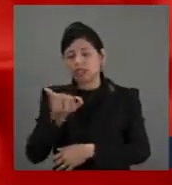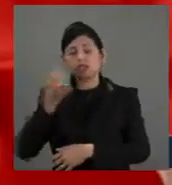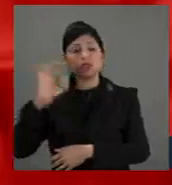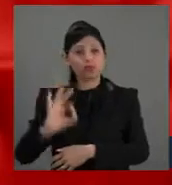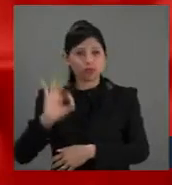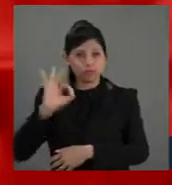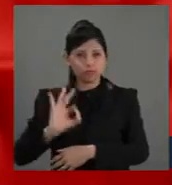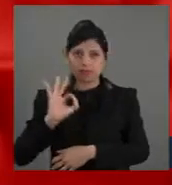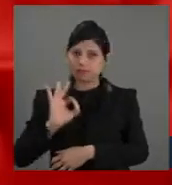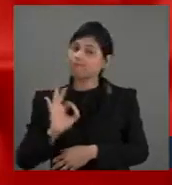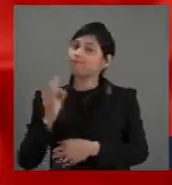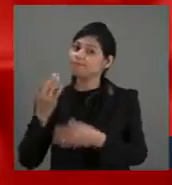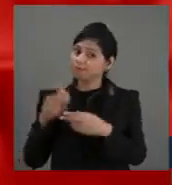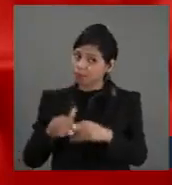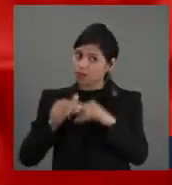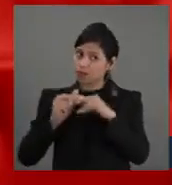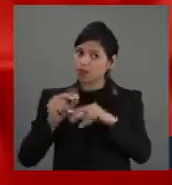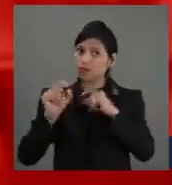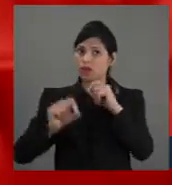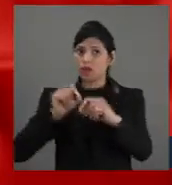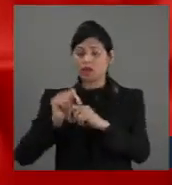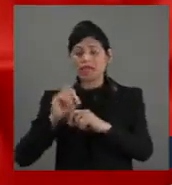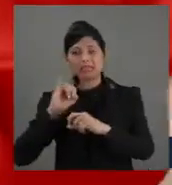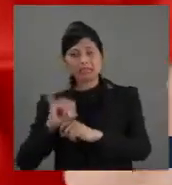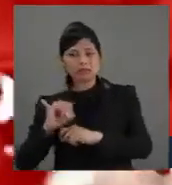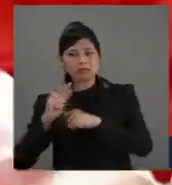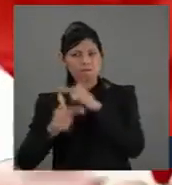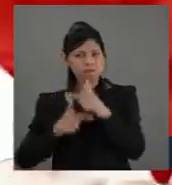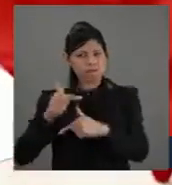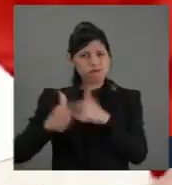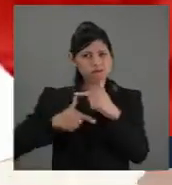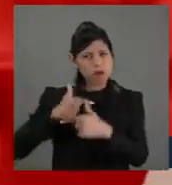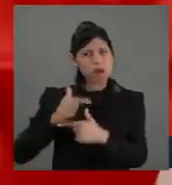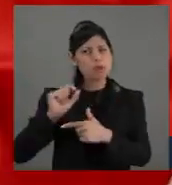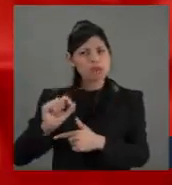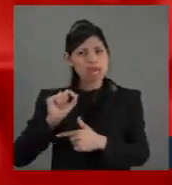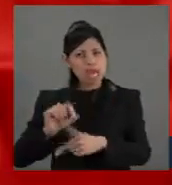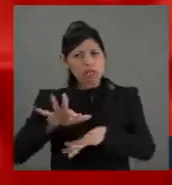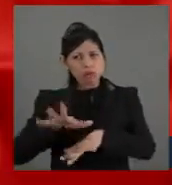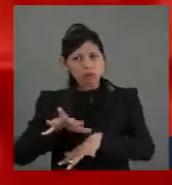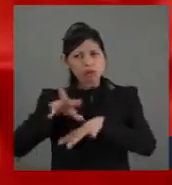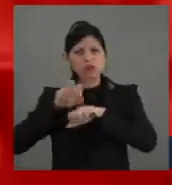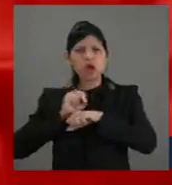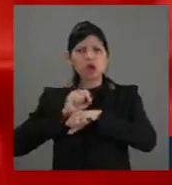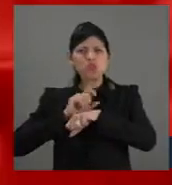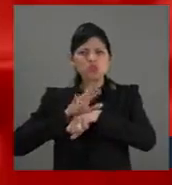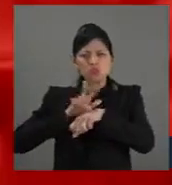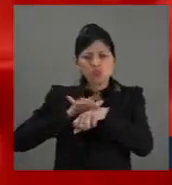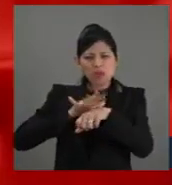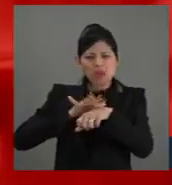Já a inatividade física, que leva à hipertensão ao diabetes, é